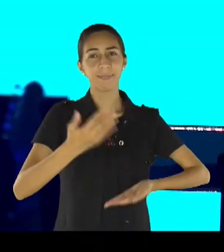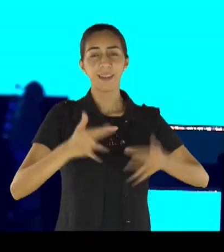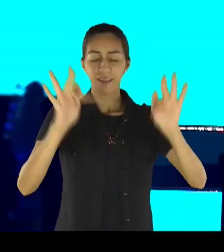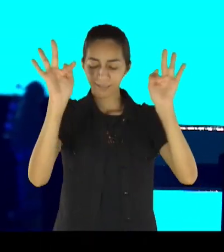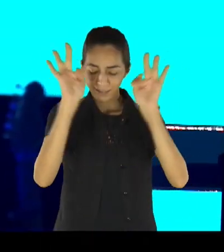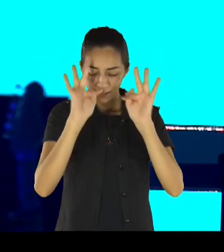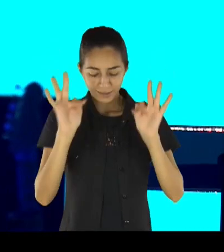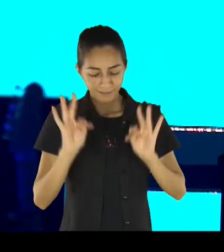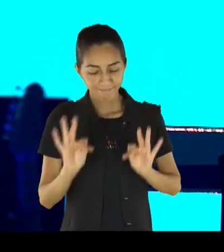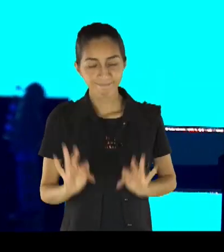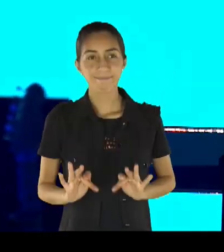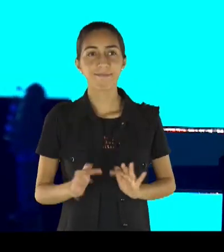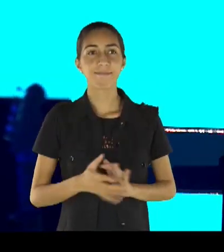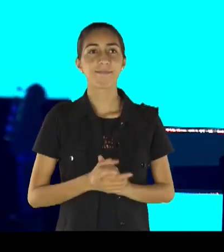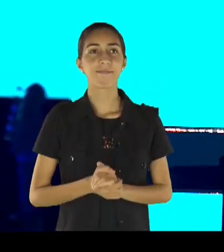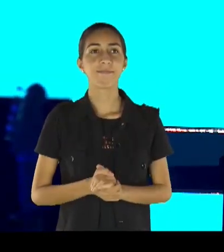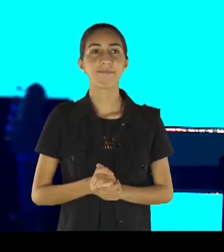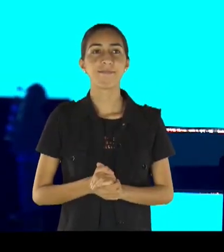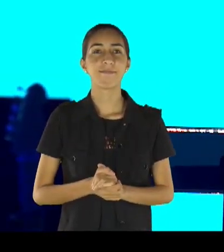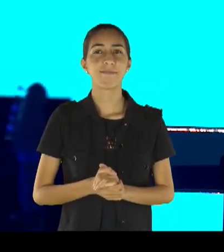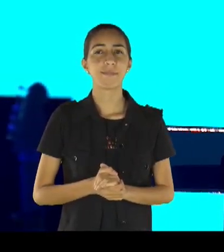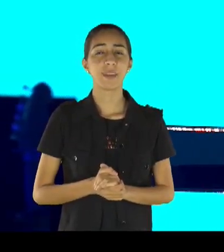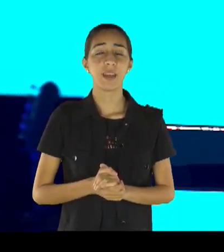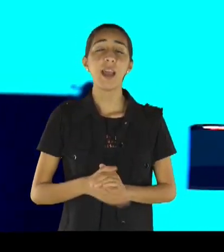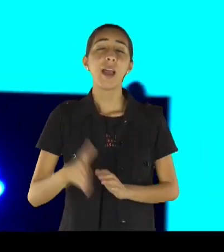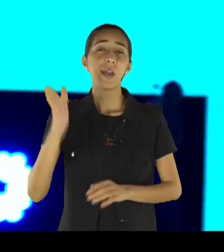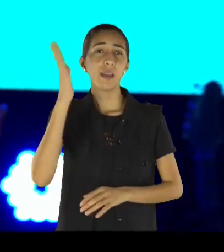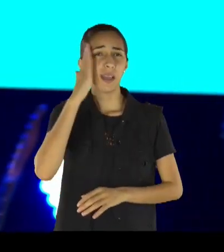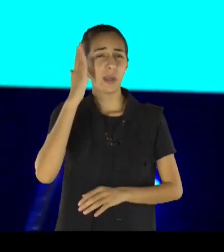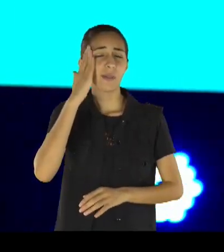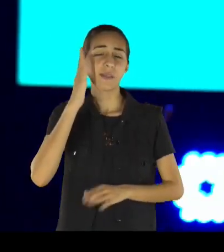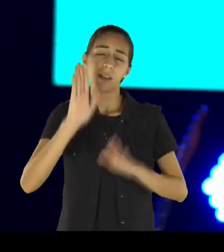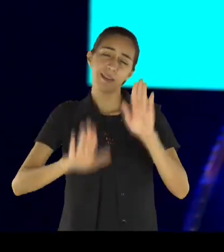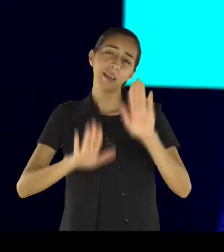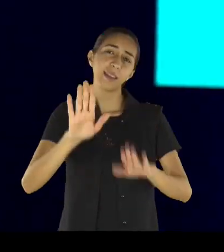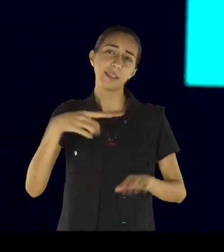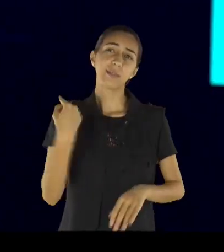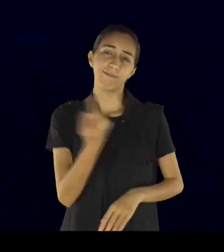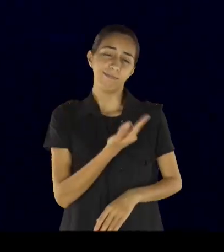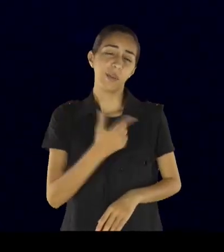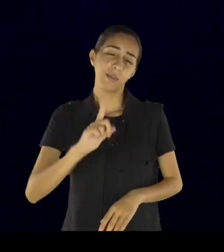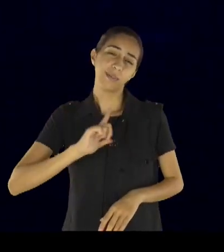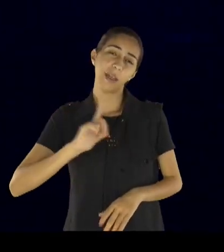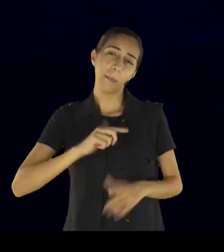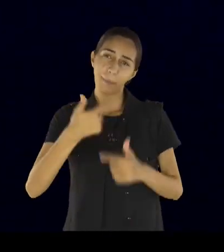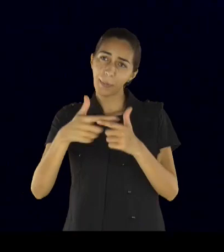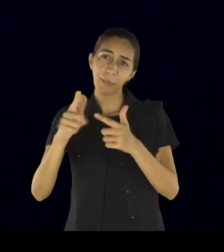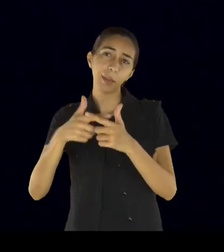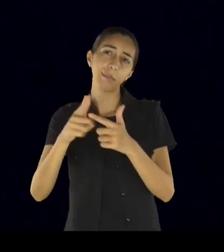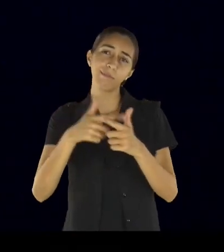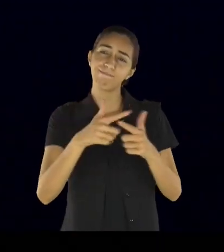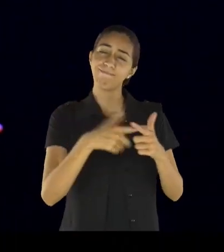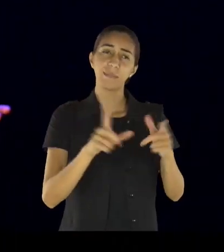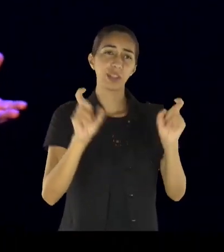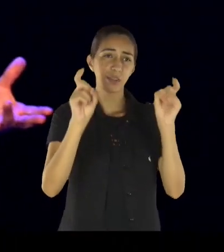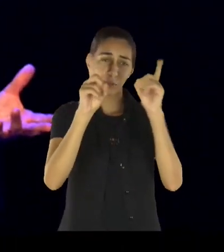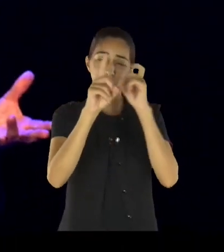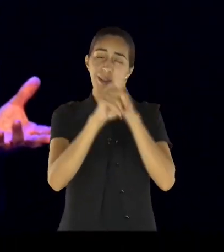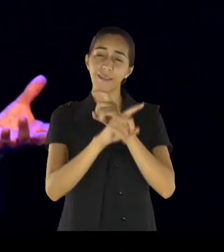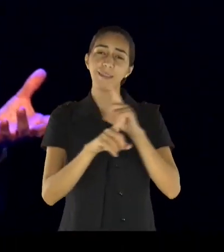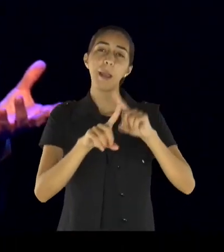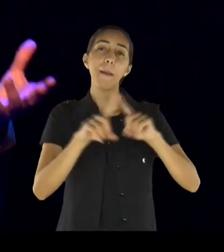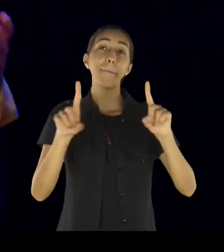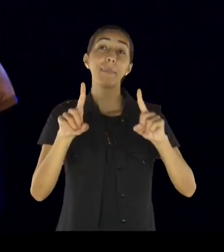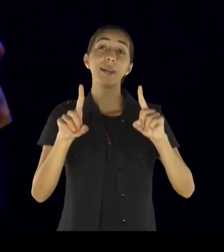pastor, estou enfrentando, tantos problemas, não consigo, nem administrar minha casa, quanto mais, ajudar no ministério, não, tem bom ânimo,